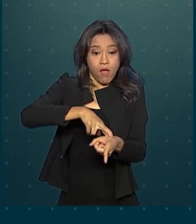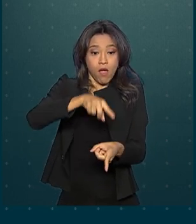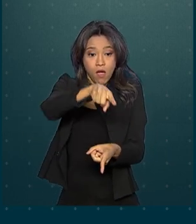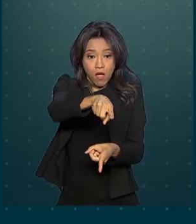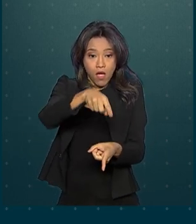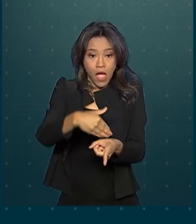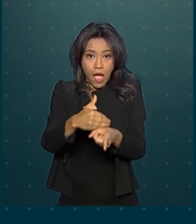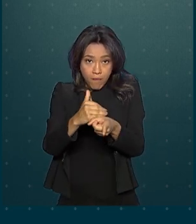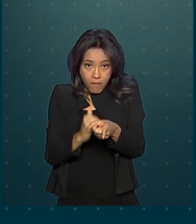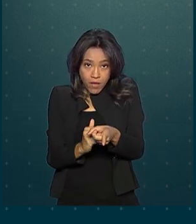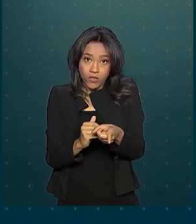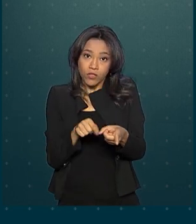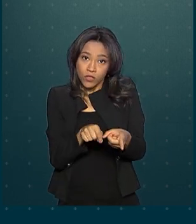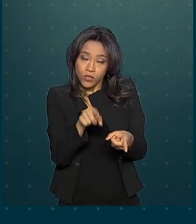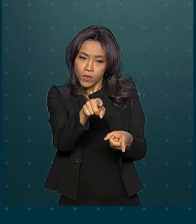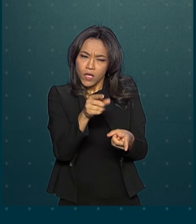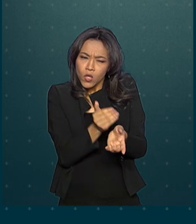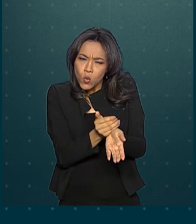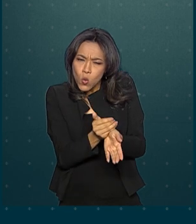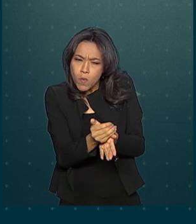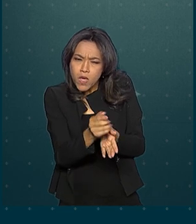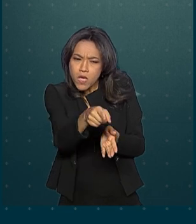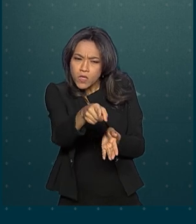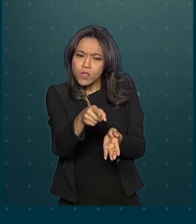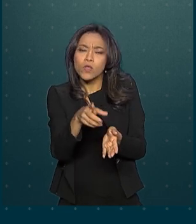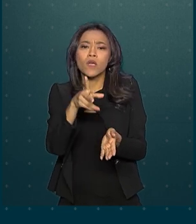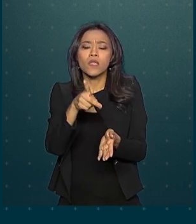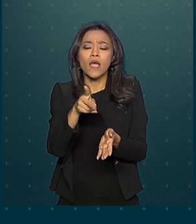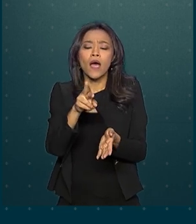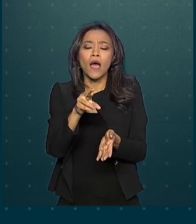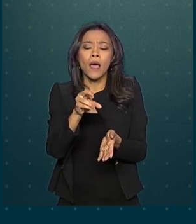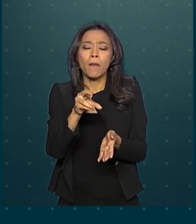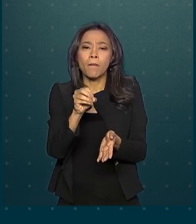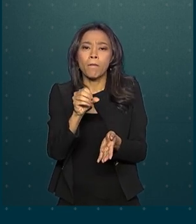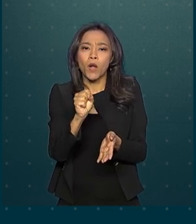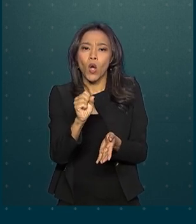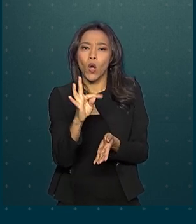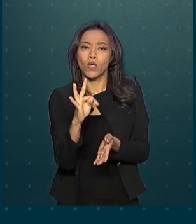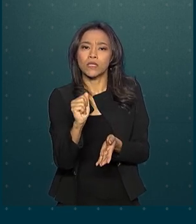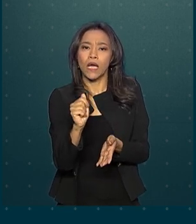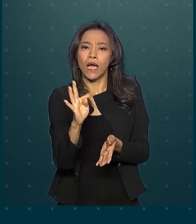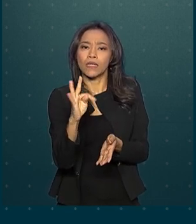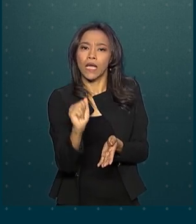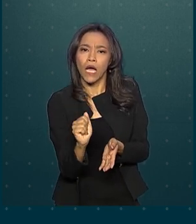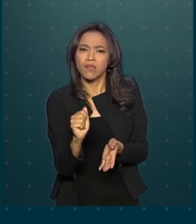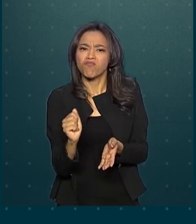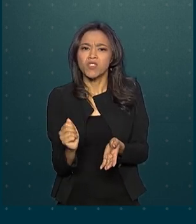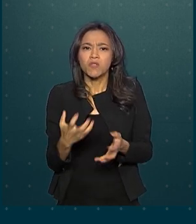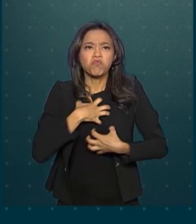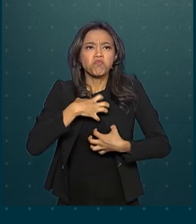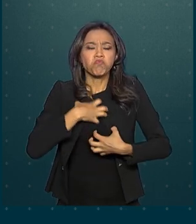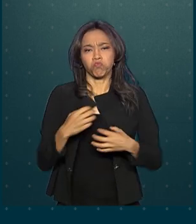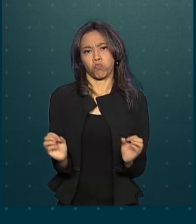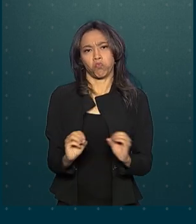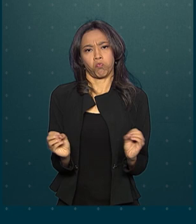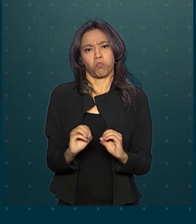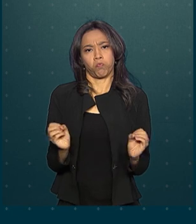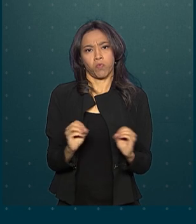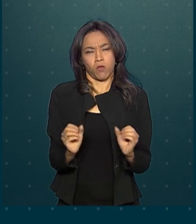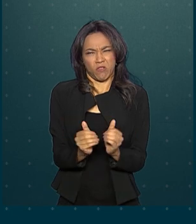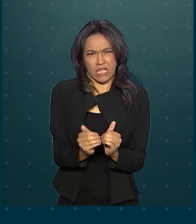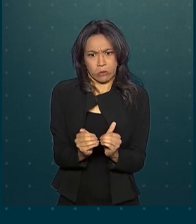baixa do abdômen. Na fase inicial, o câncer da próstata pode não apresentar nenhum sintoma. Na fase